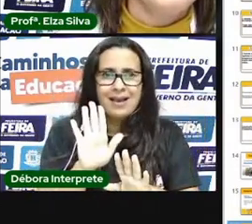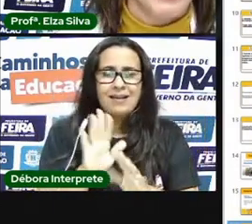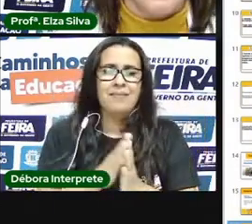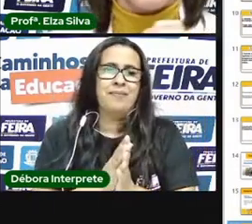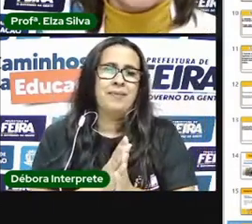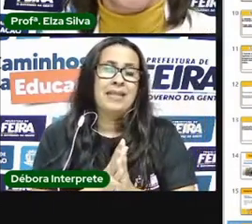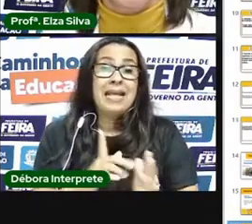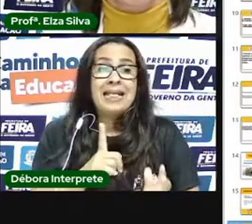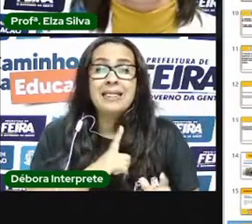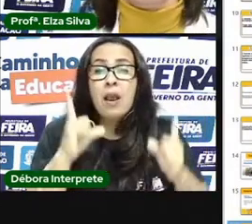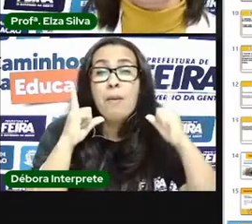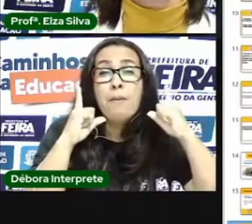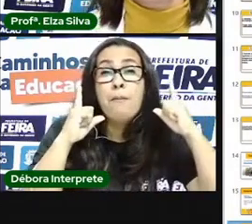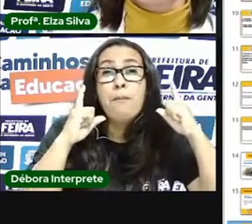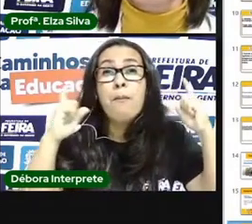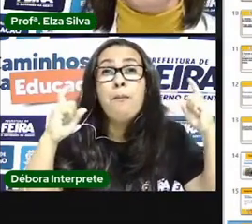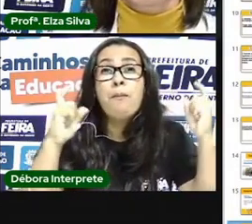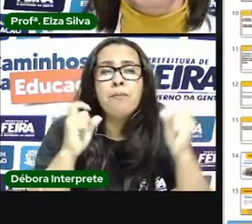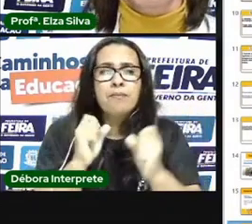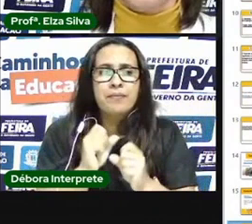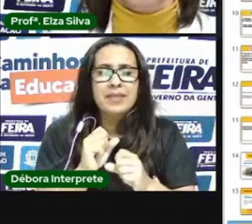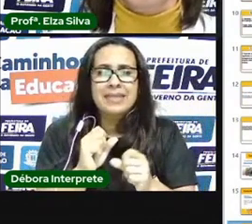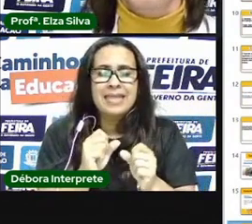o som do ponteiro do relógio é tic